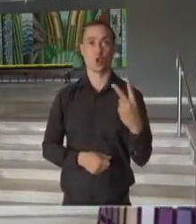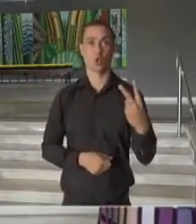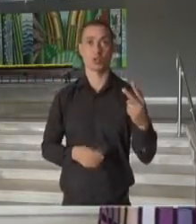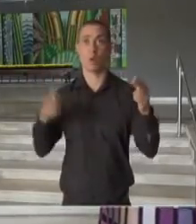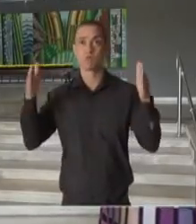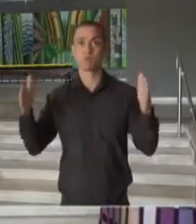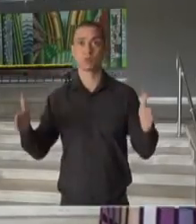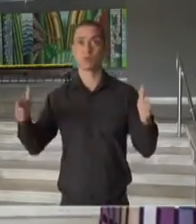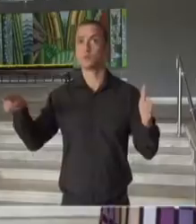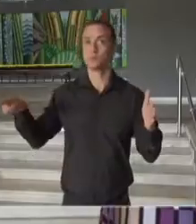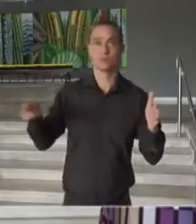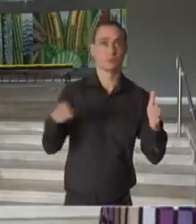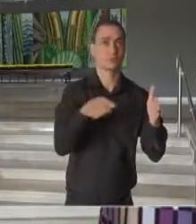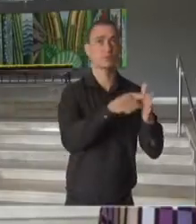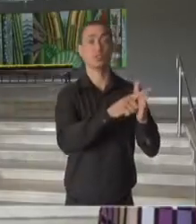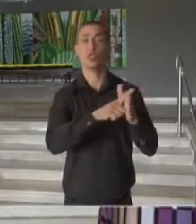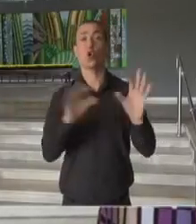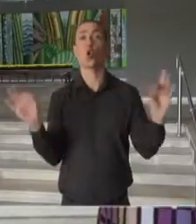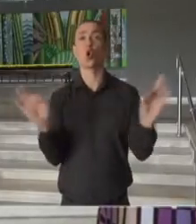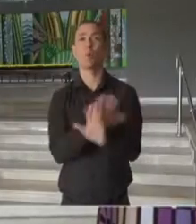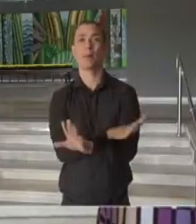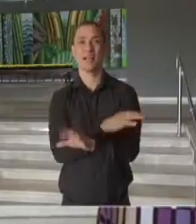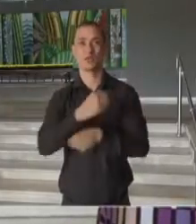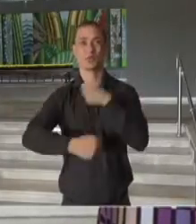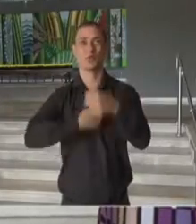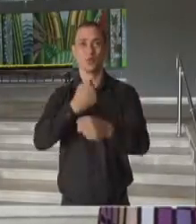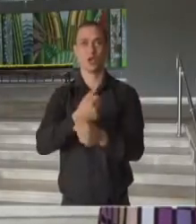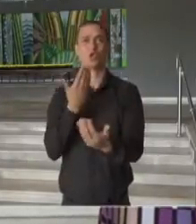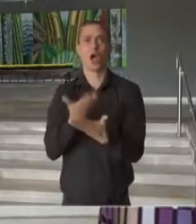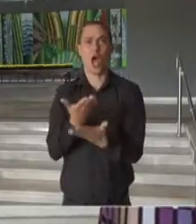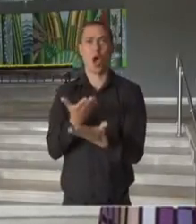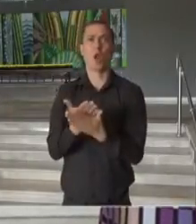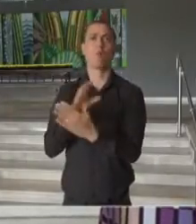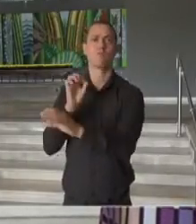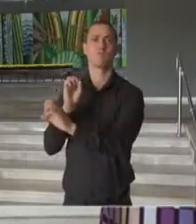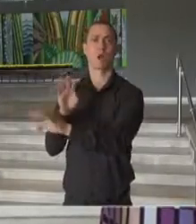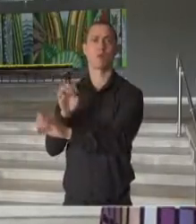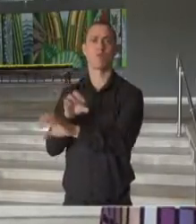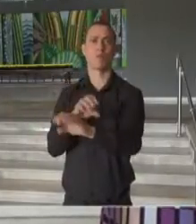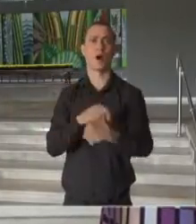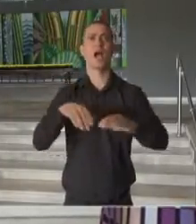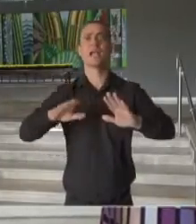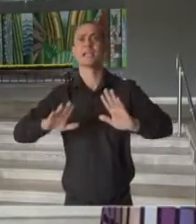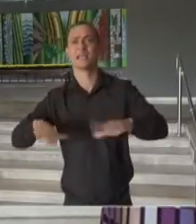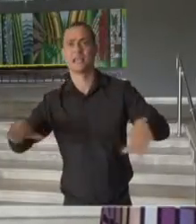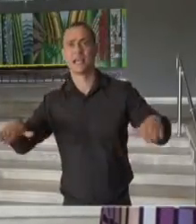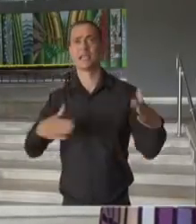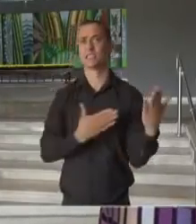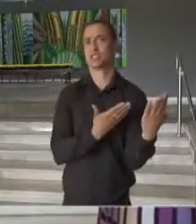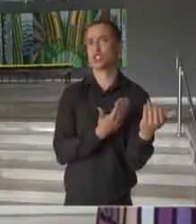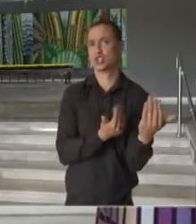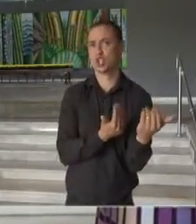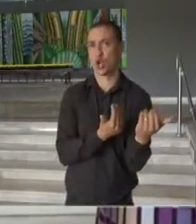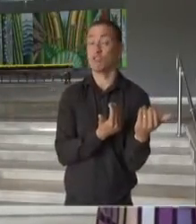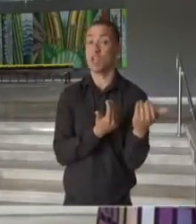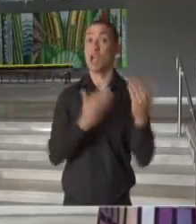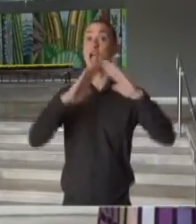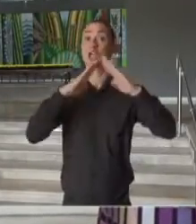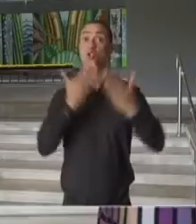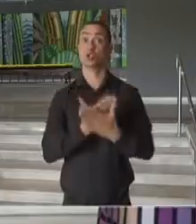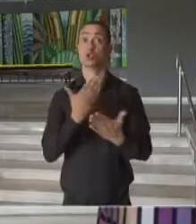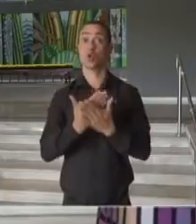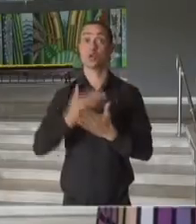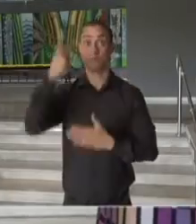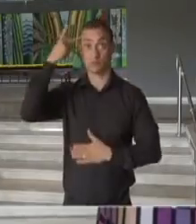finalmente, um calendário completo, pleno, com crianças e adolescentes, no caso do estado de São Paulo,